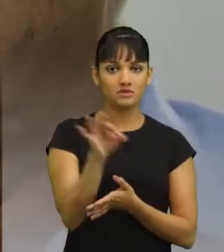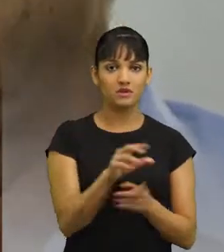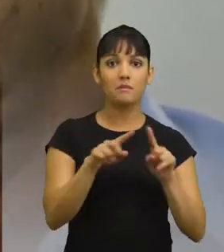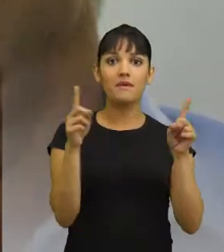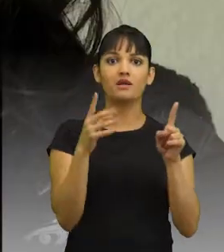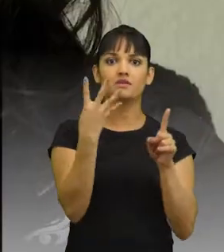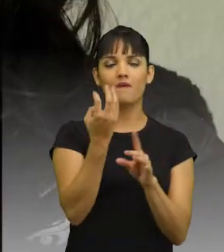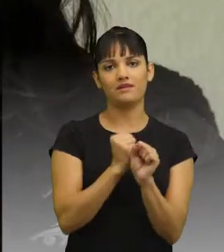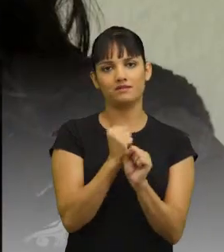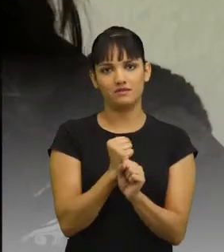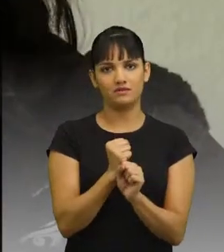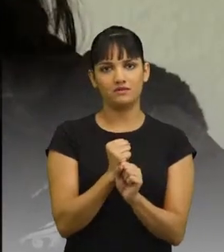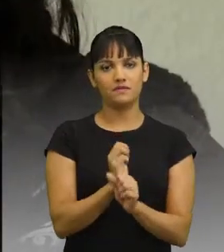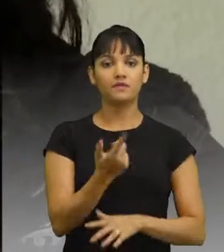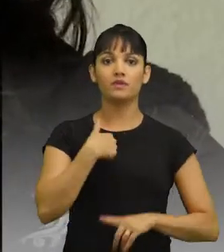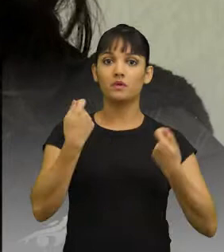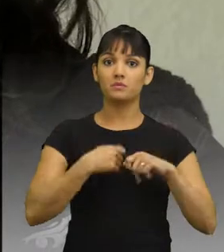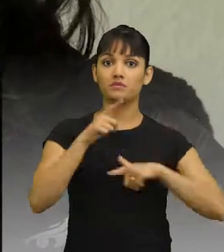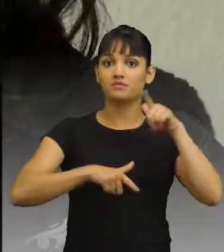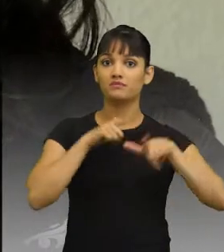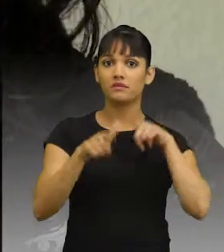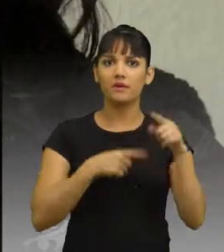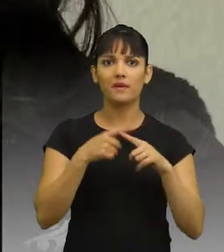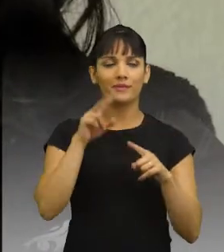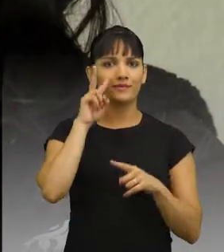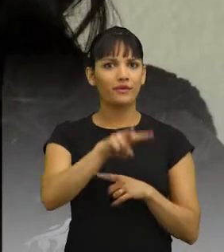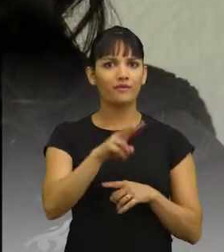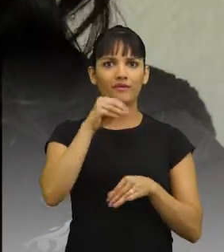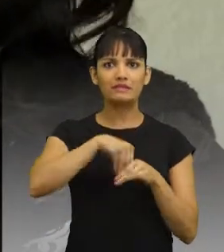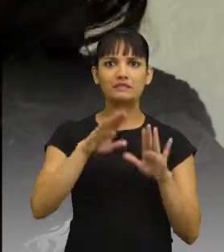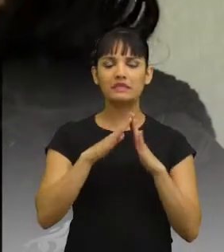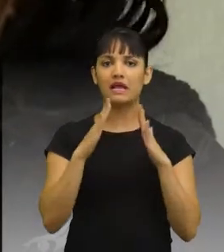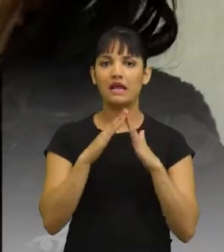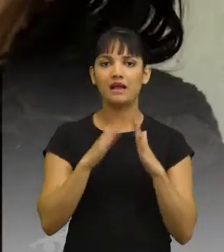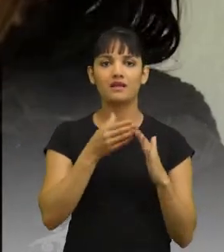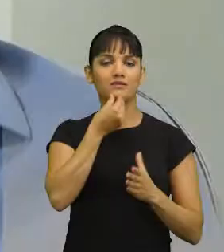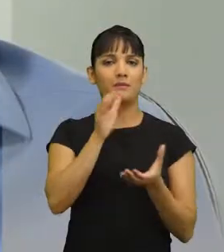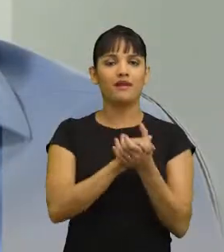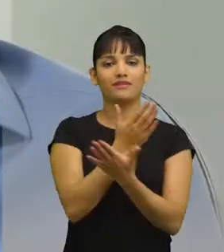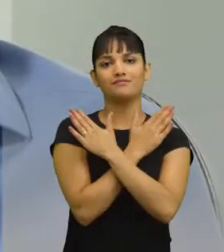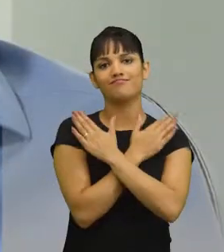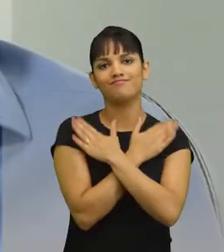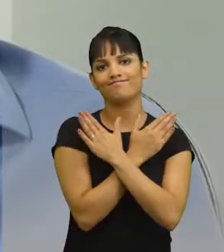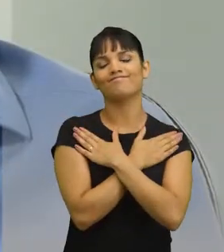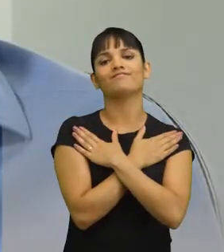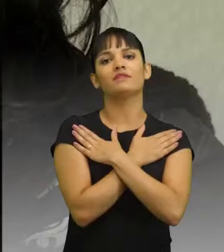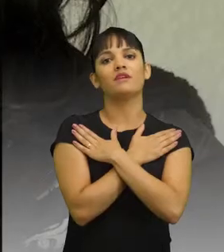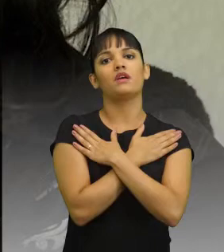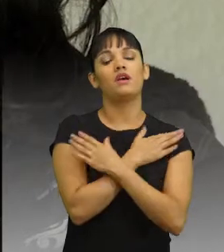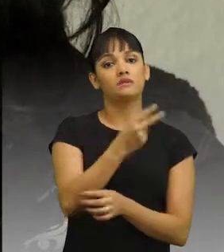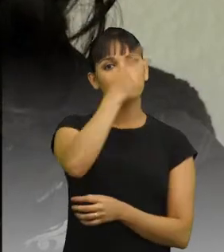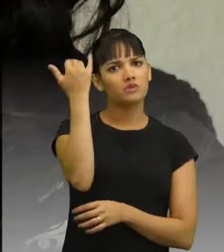4 anos. E eu necessitava trabalhar, porque eu via na situação da minha casa, o meu marido desempregado, e aí eu ouvi